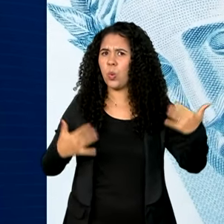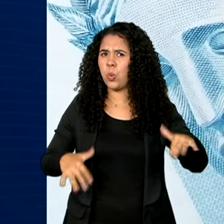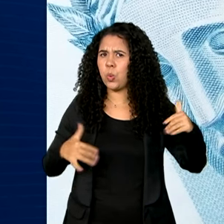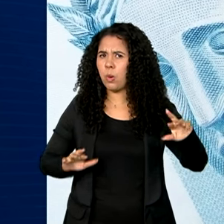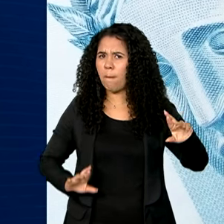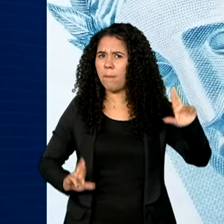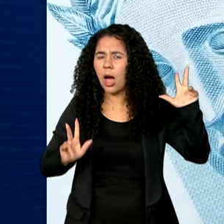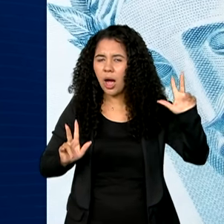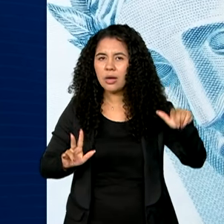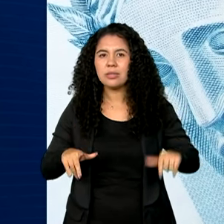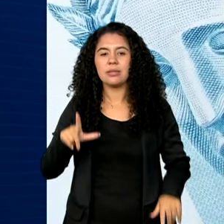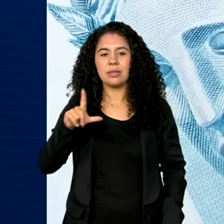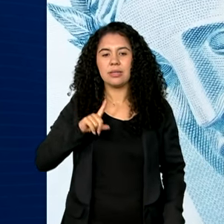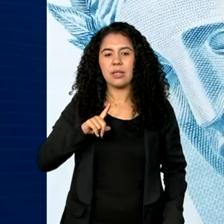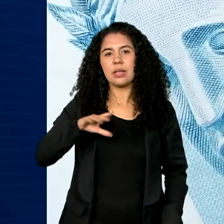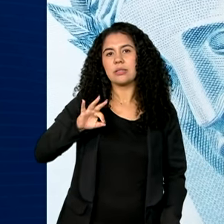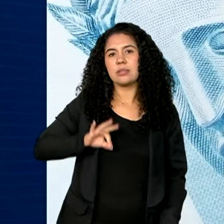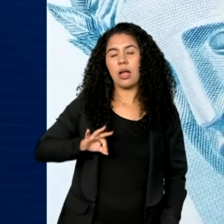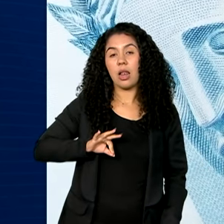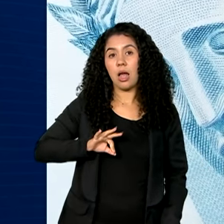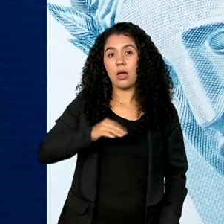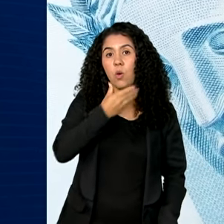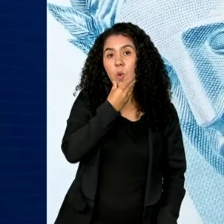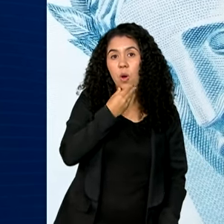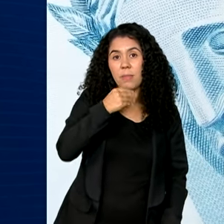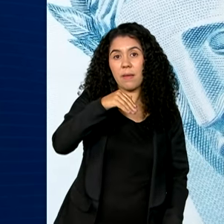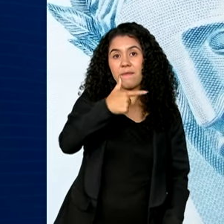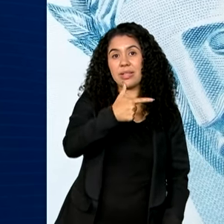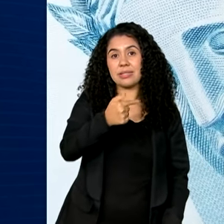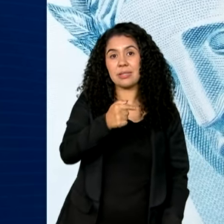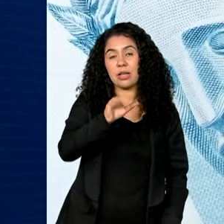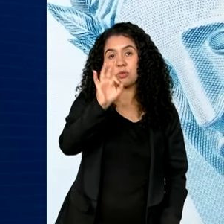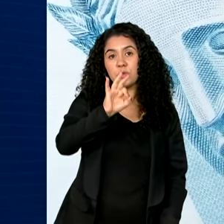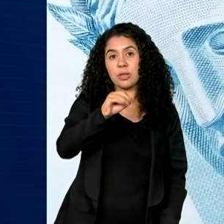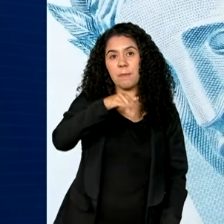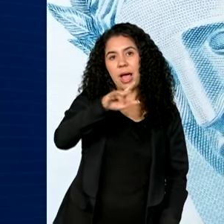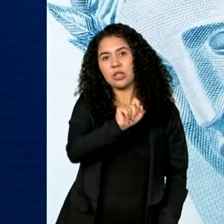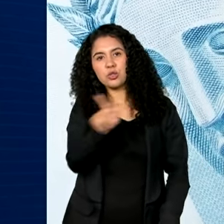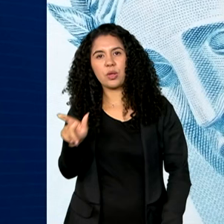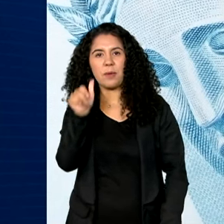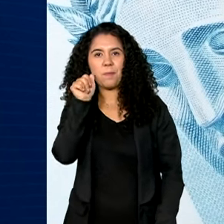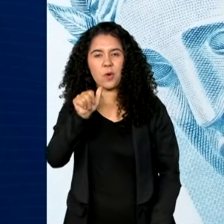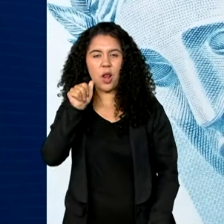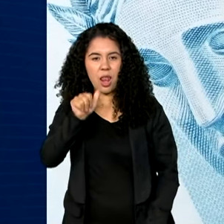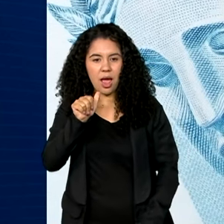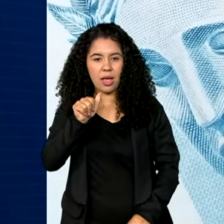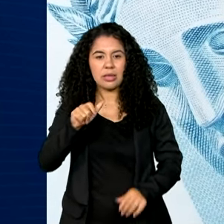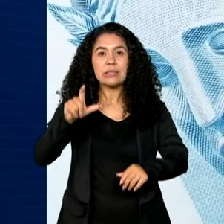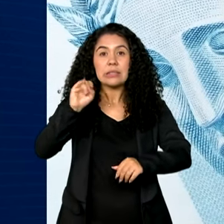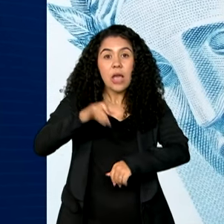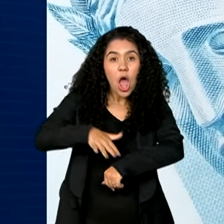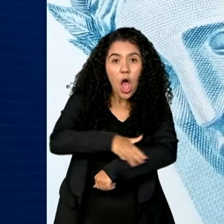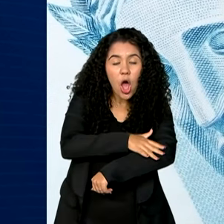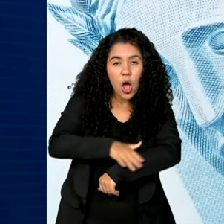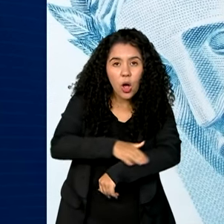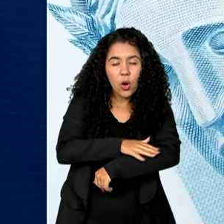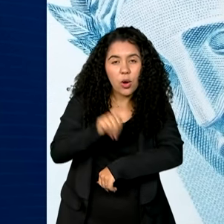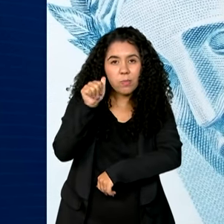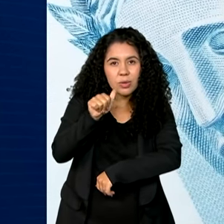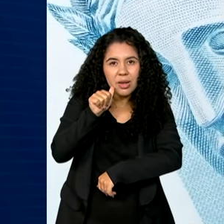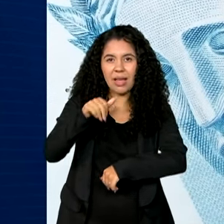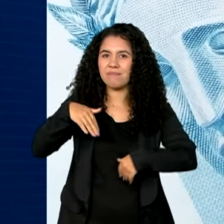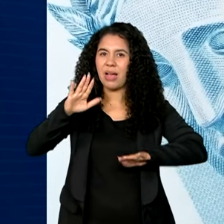Eles ganham cerca de 27% a mais. Se a análise levar em conta a cor da mulher, há mais de